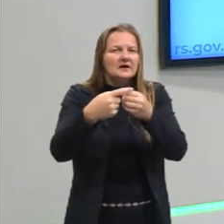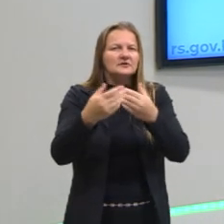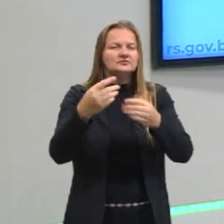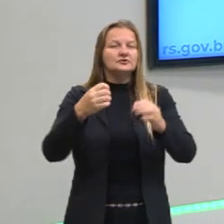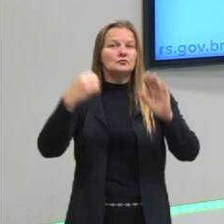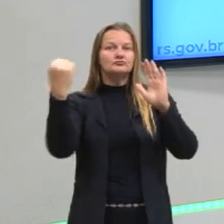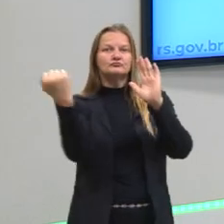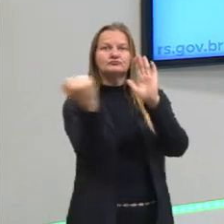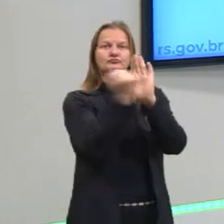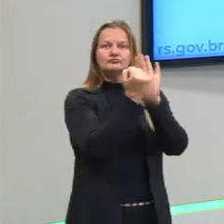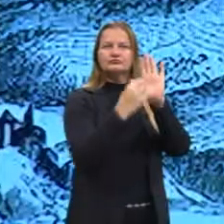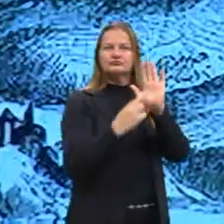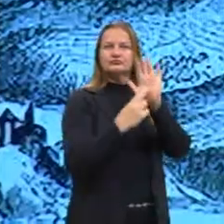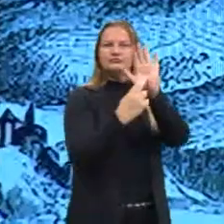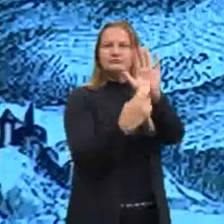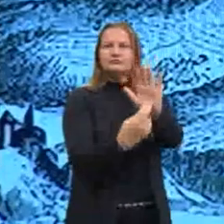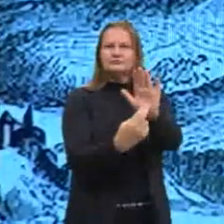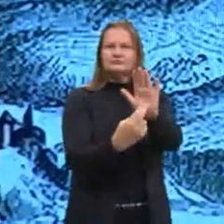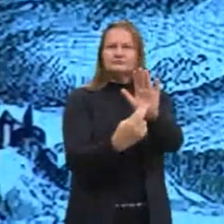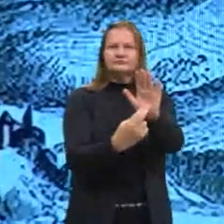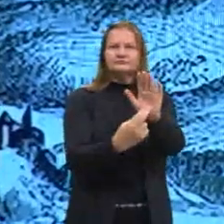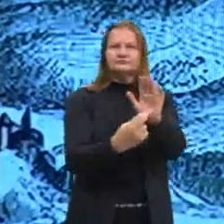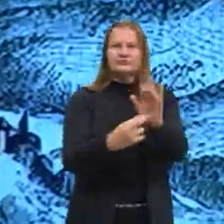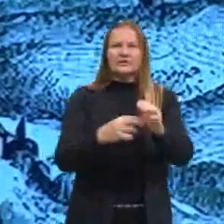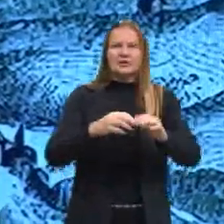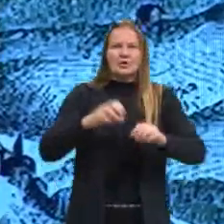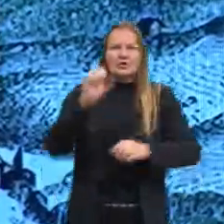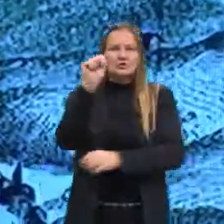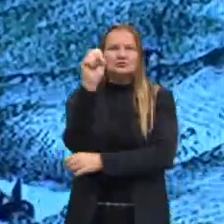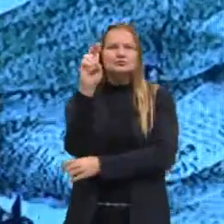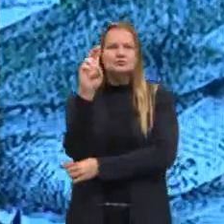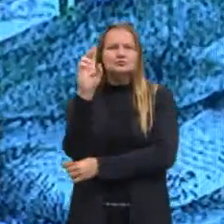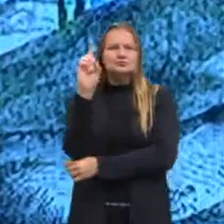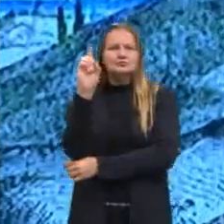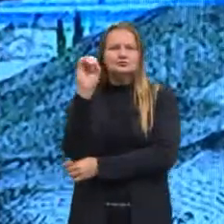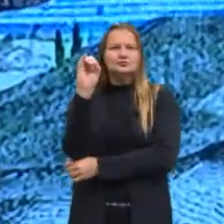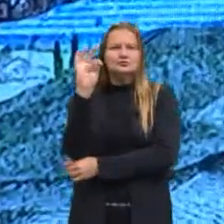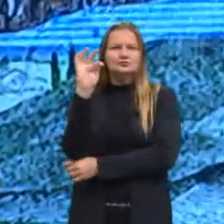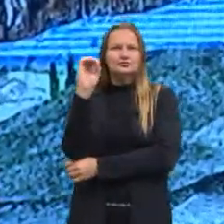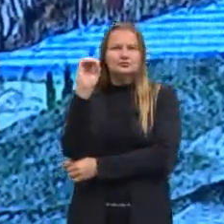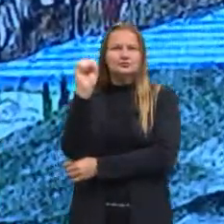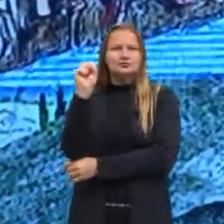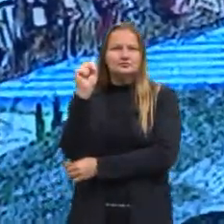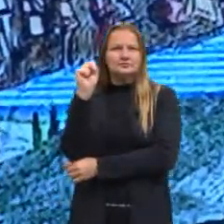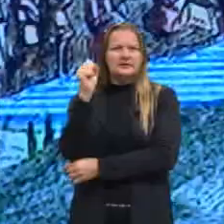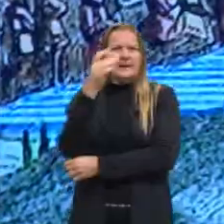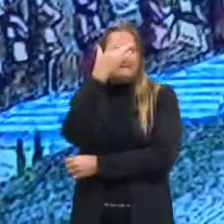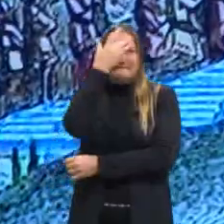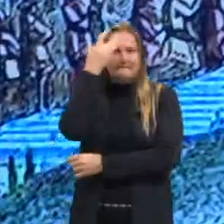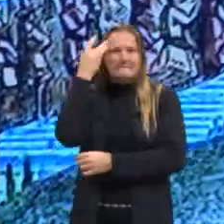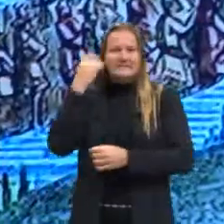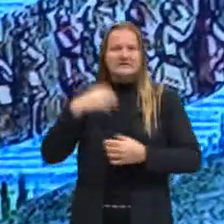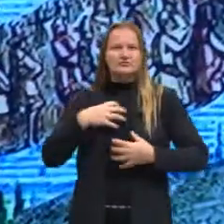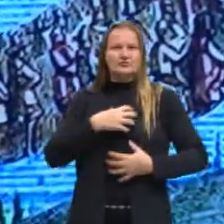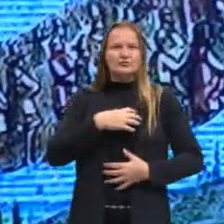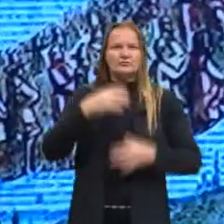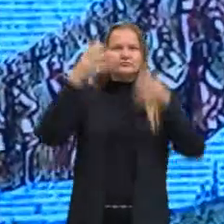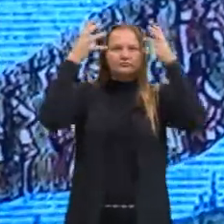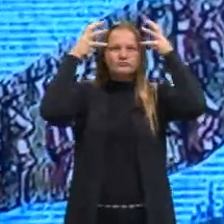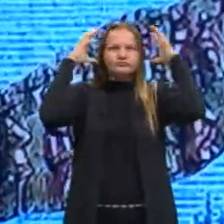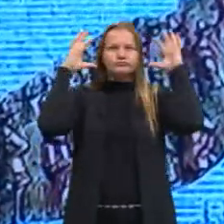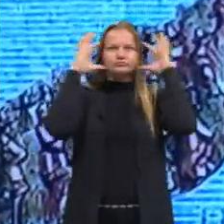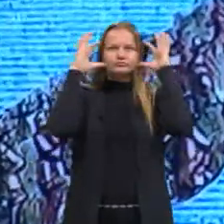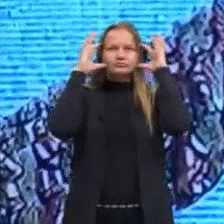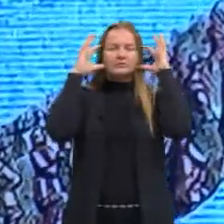representando que o conjunto de súditos forma o rei, né. Mas esse rei, na verdade, ele é a cabeça. Ele